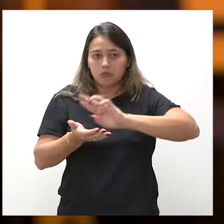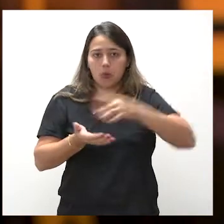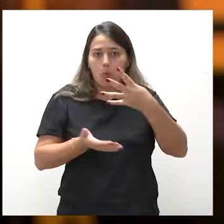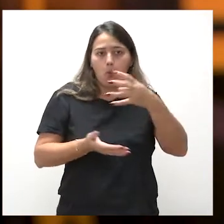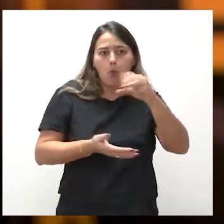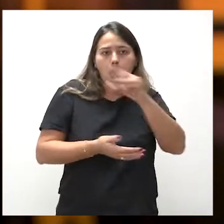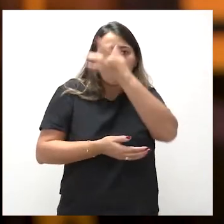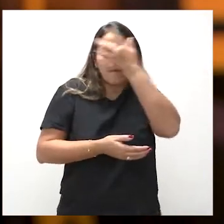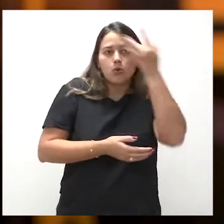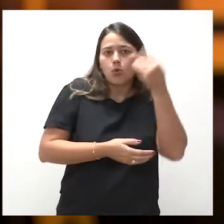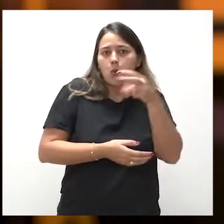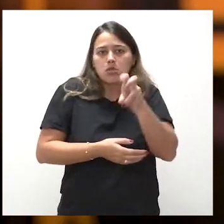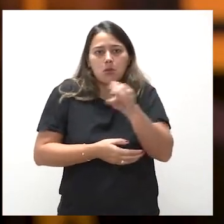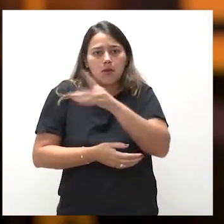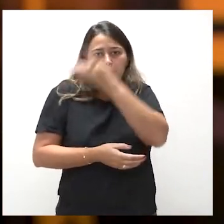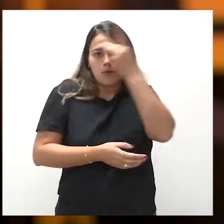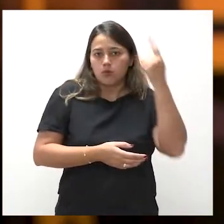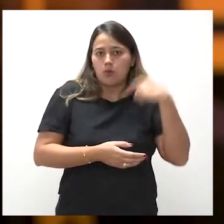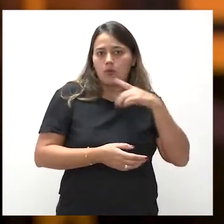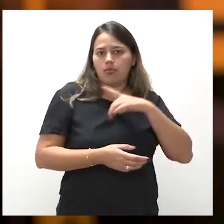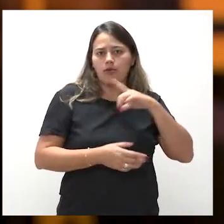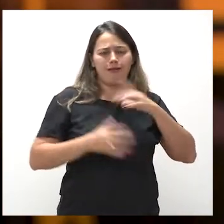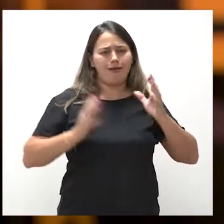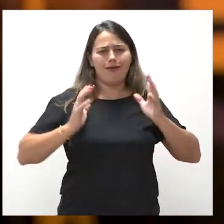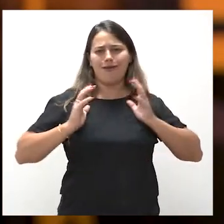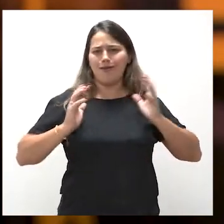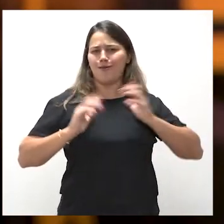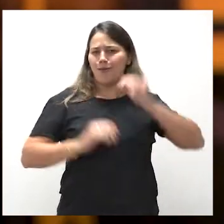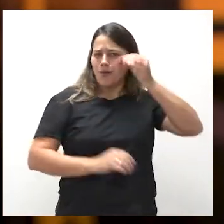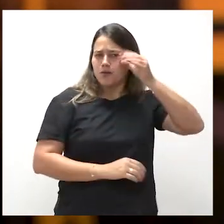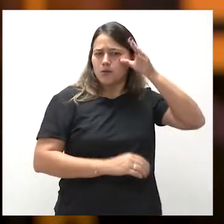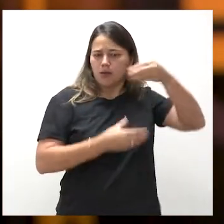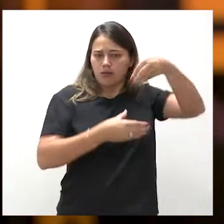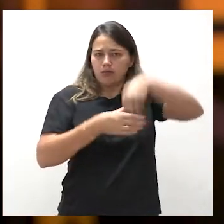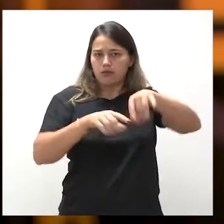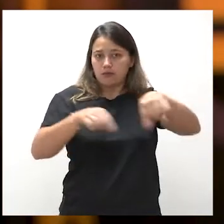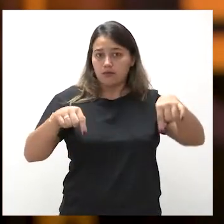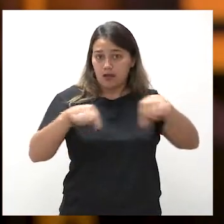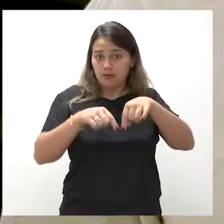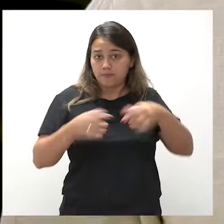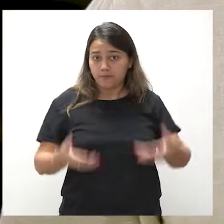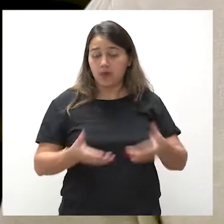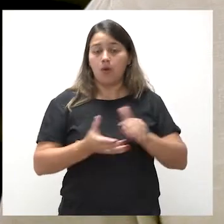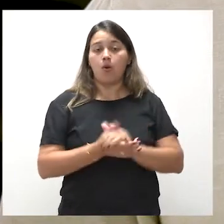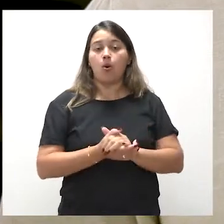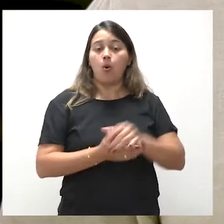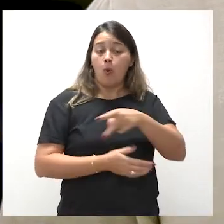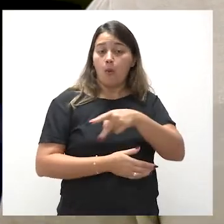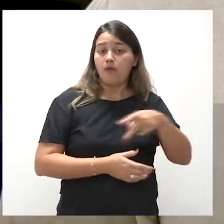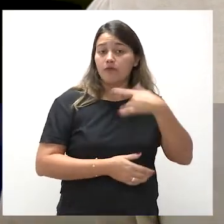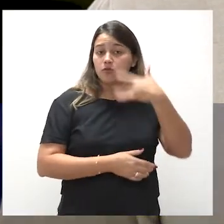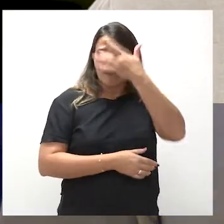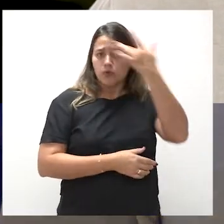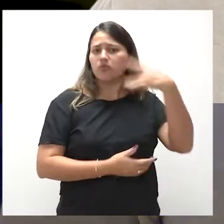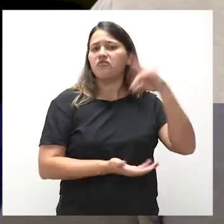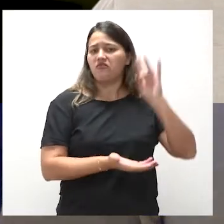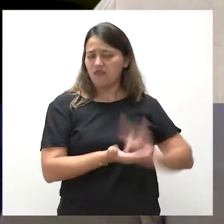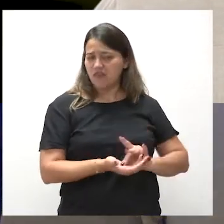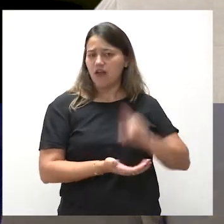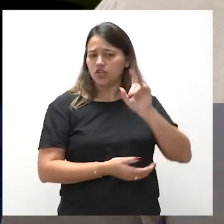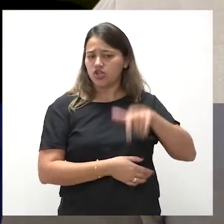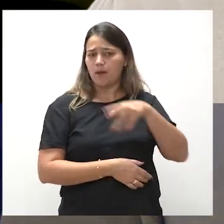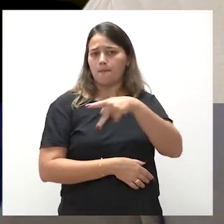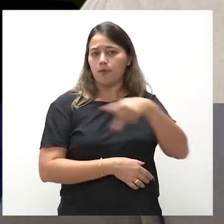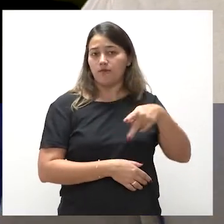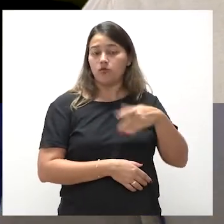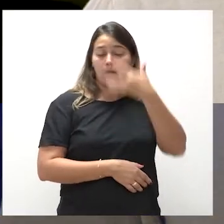multiplica isso por 40, por 50, então você tem uma riqueza enorme dentro de uma sala. O bom professor, a pessoa que realmente é